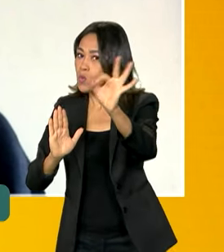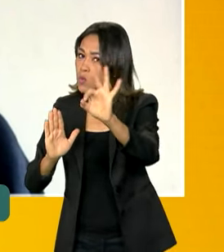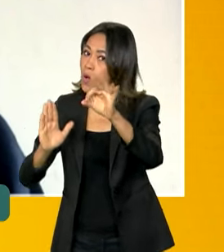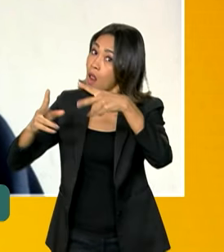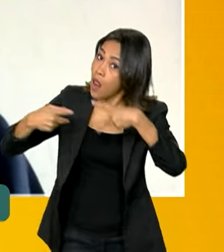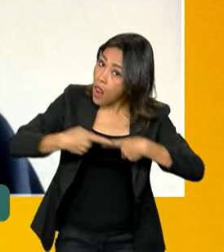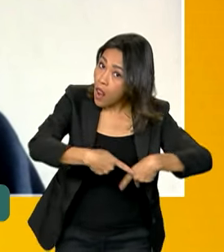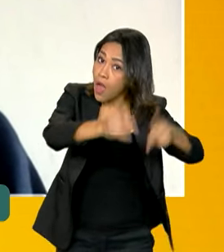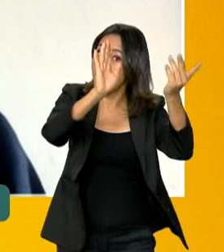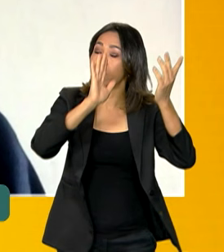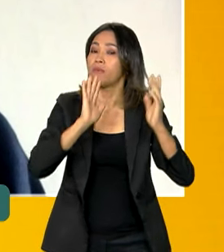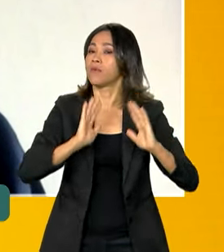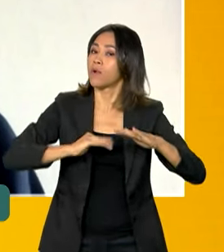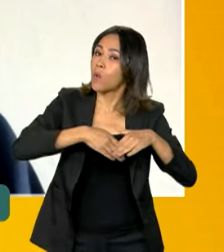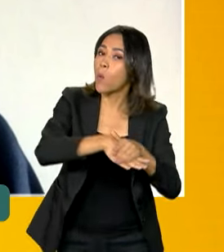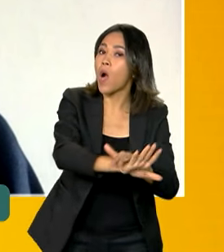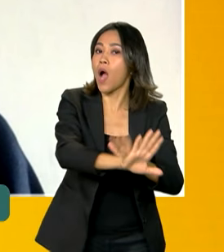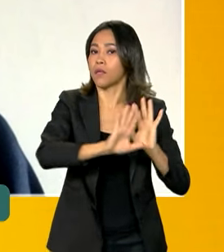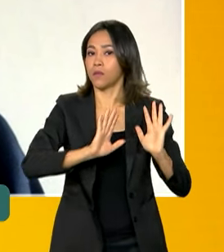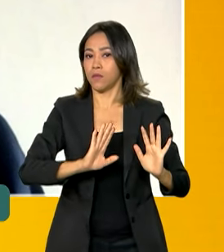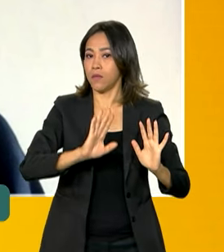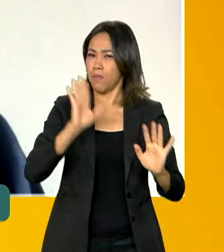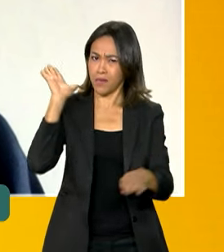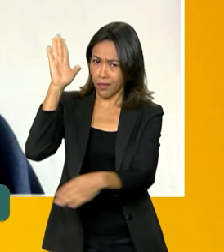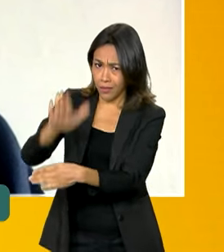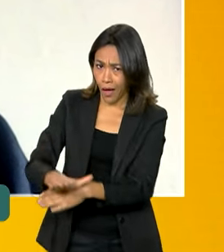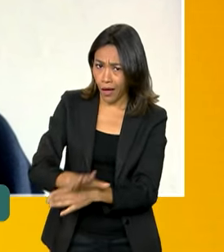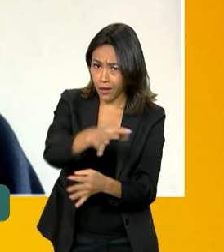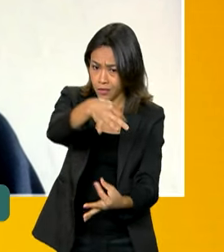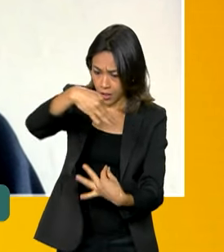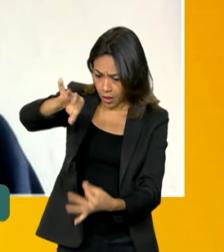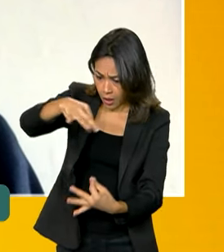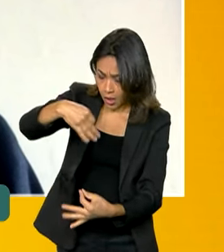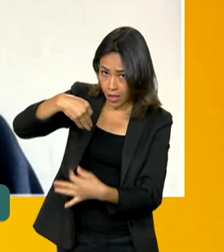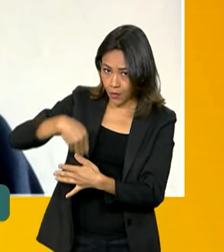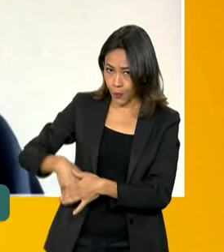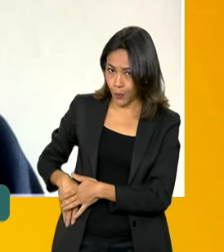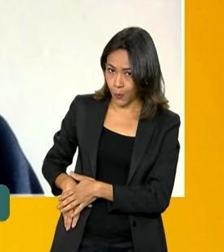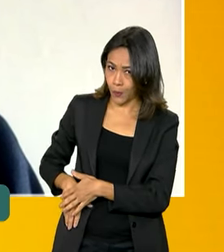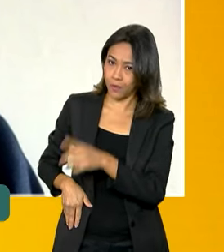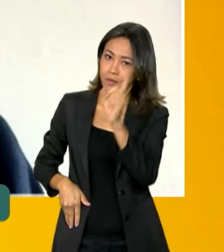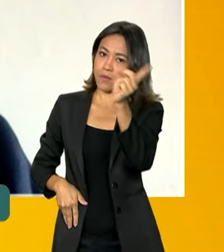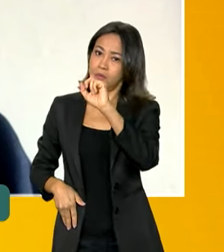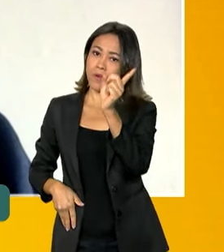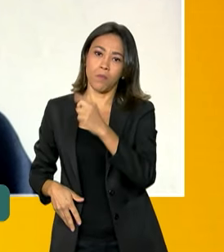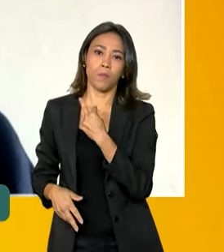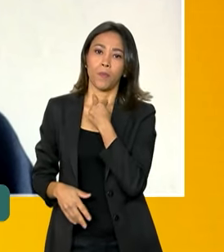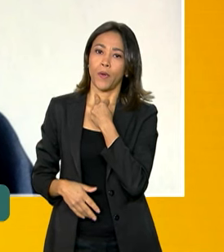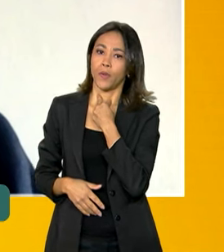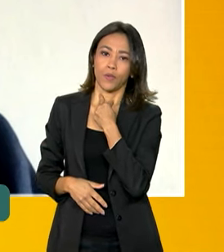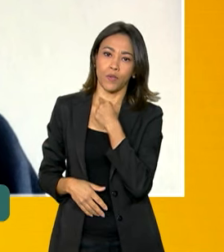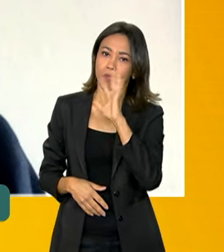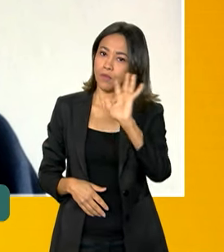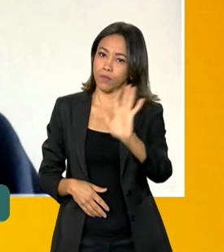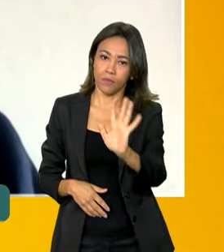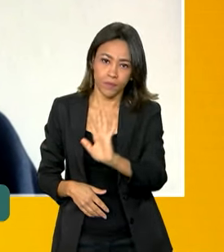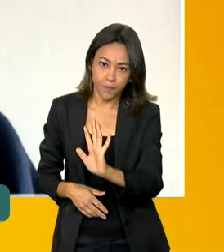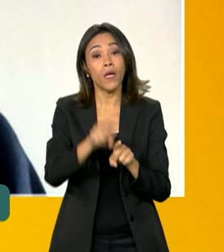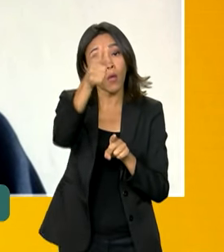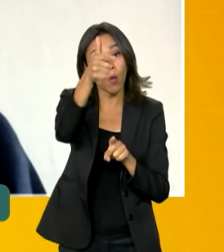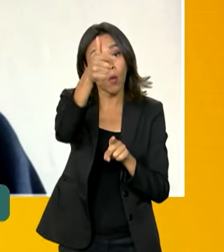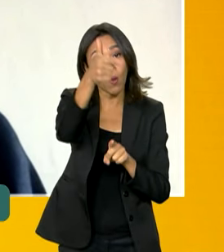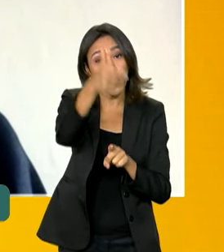claro que ele vai ter que guardar, mas ele não pode entrar com ele portando ele em mãos, principalmente quando ele chegar na sala de aula, onde ele vai fazer a prova.